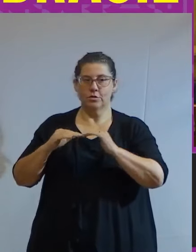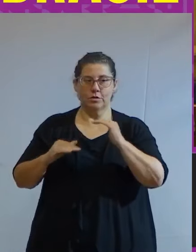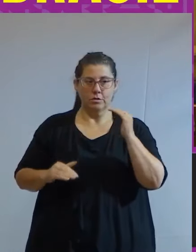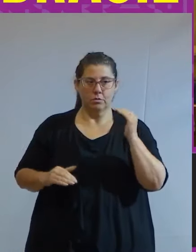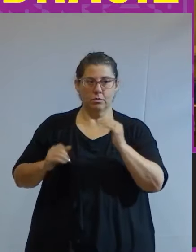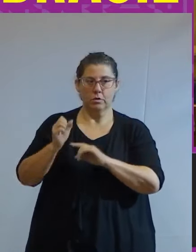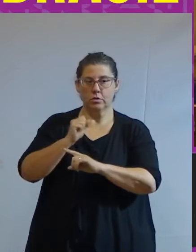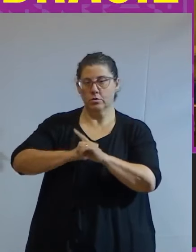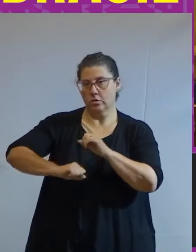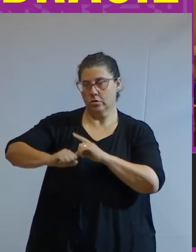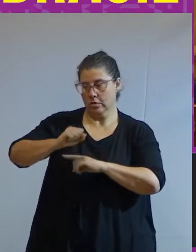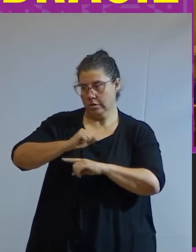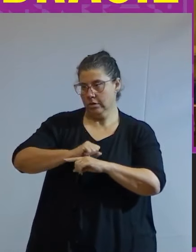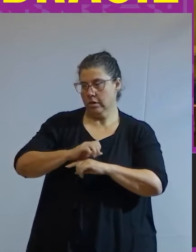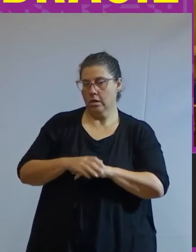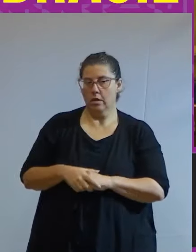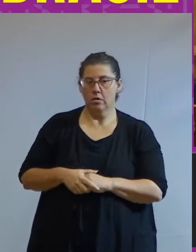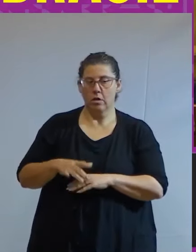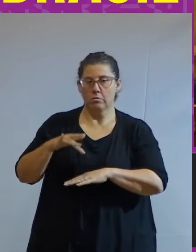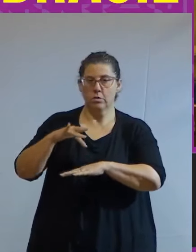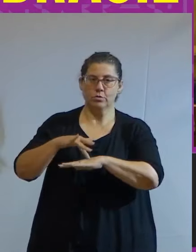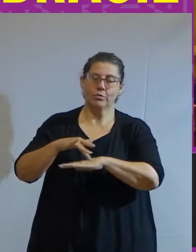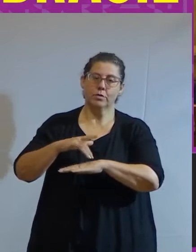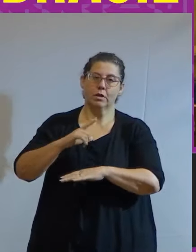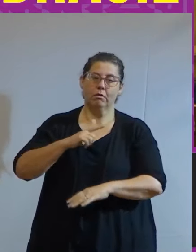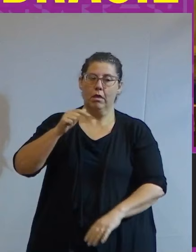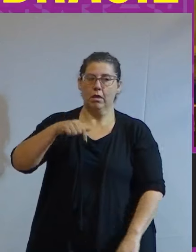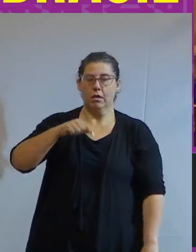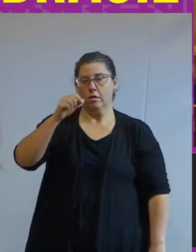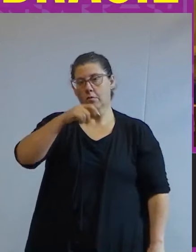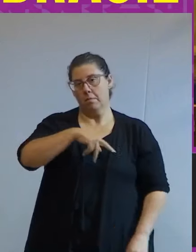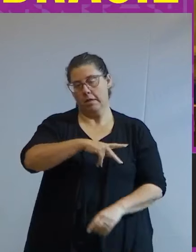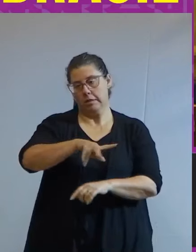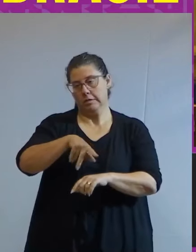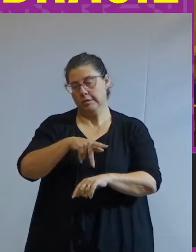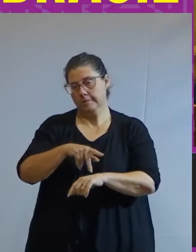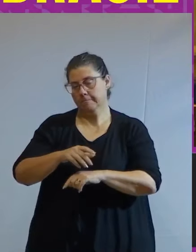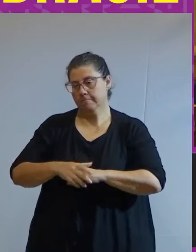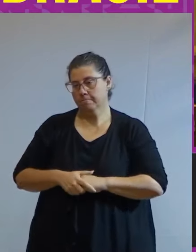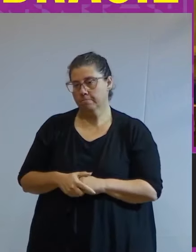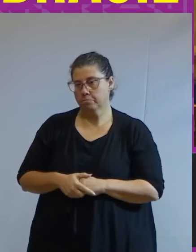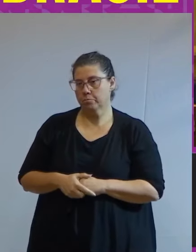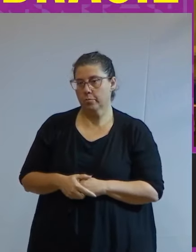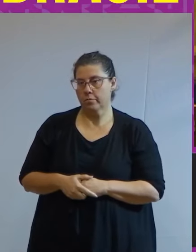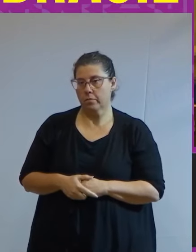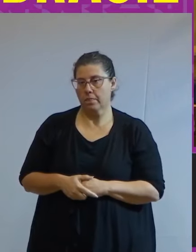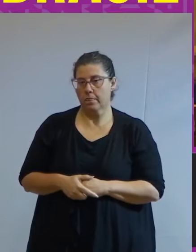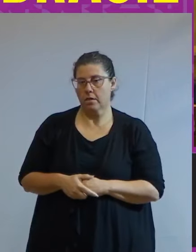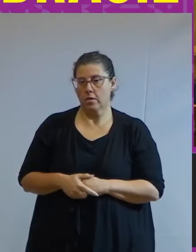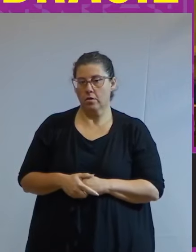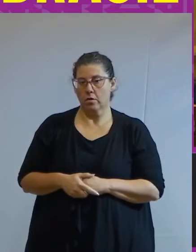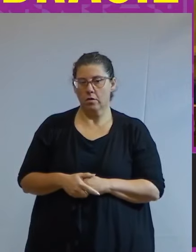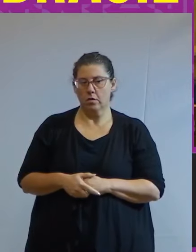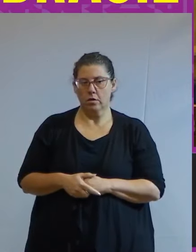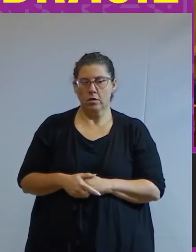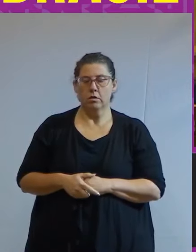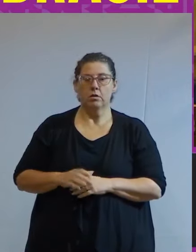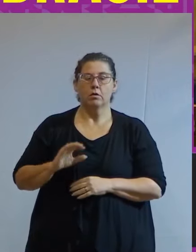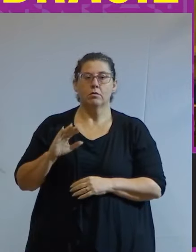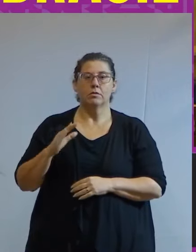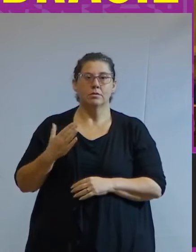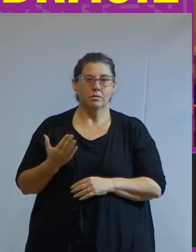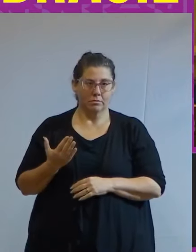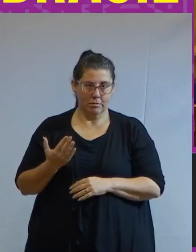social obscena que o país tem e que se aprofundou na verdade